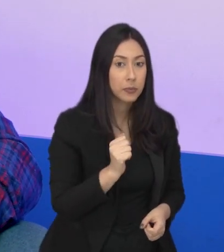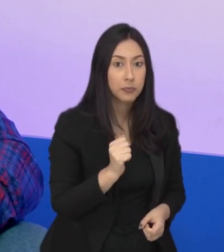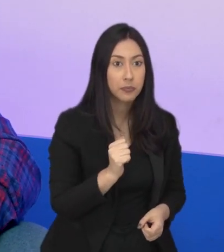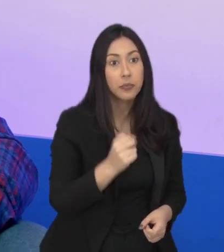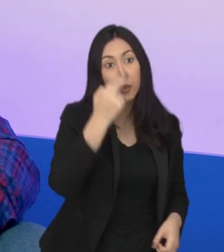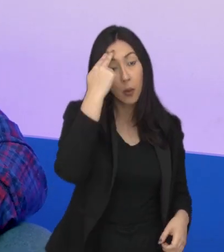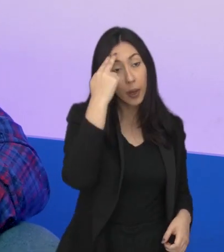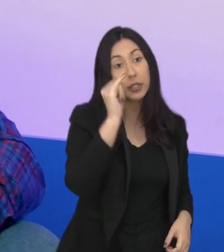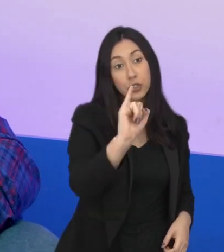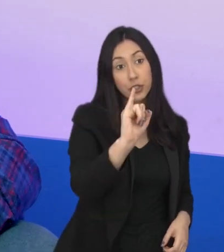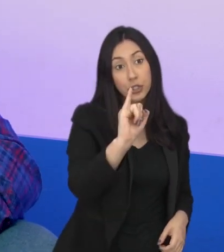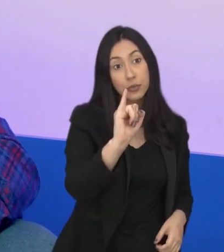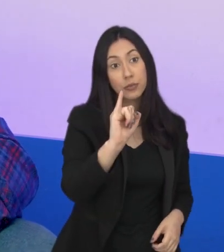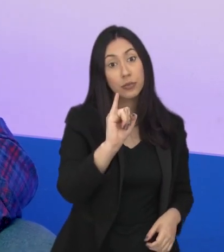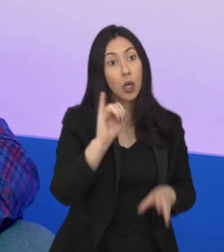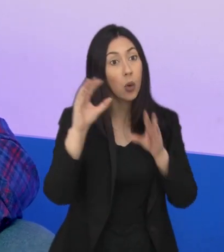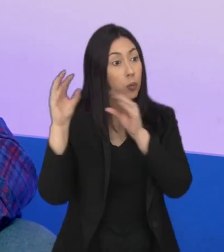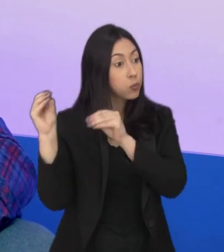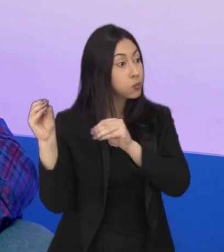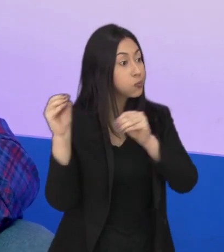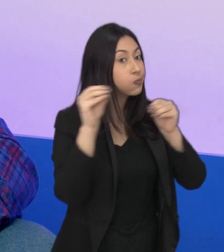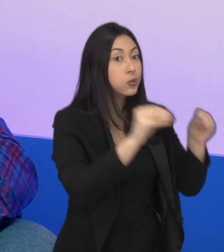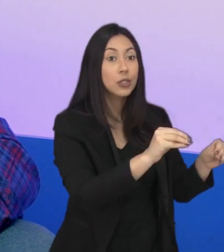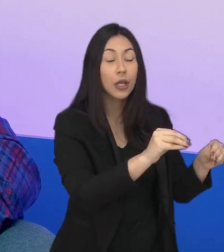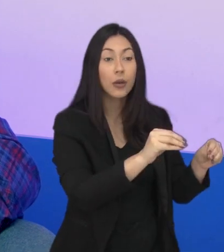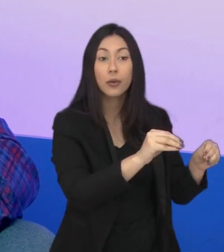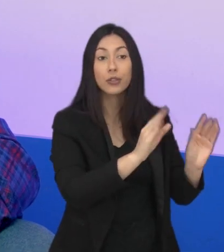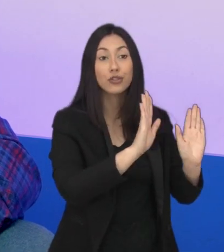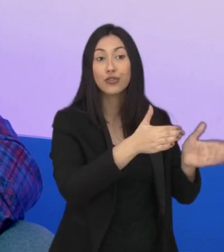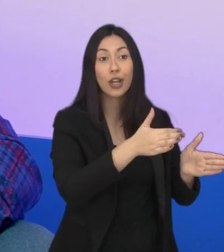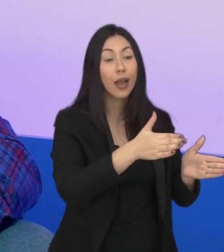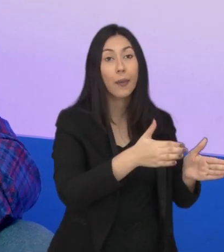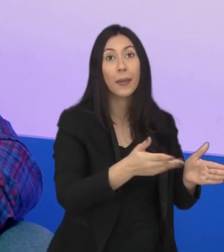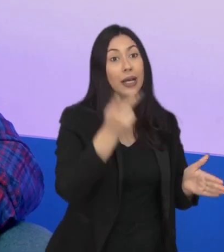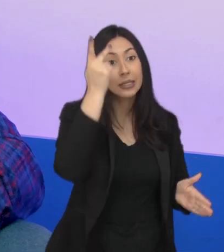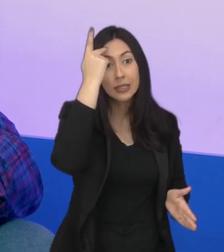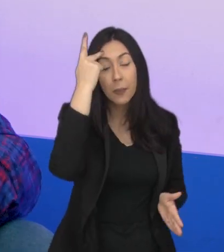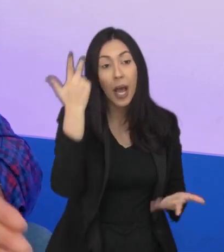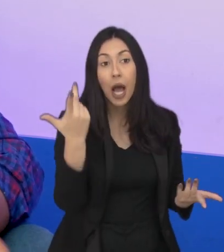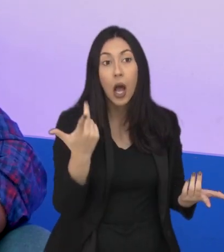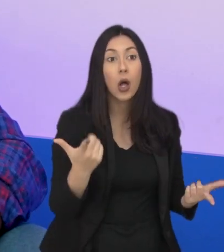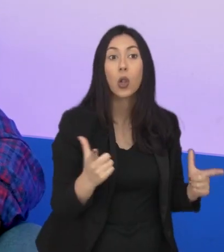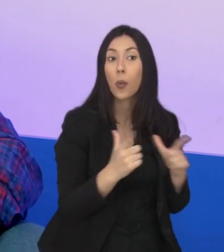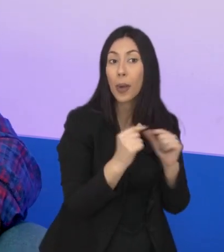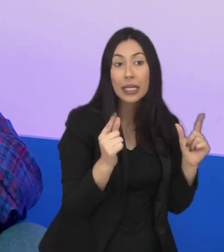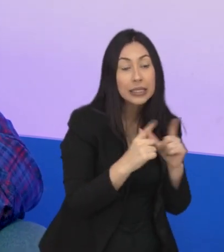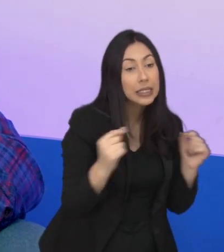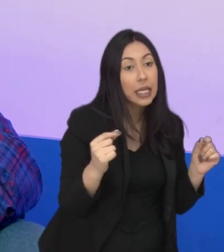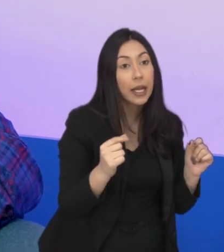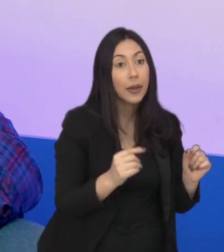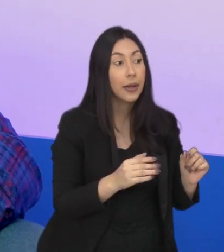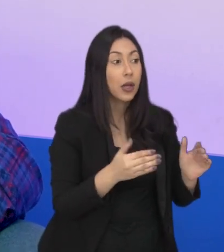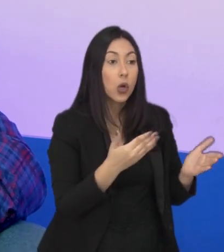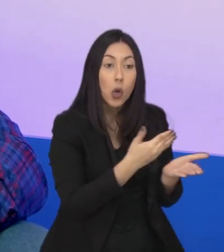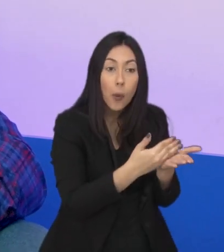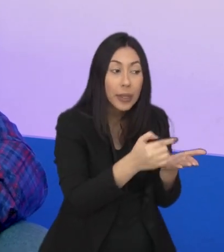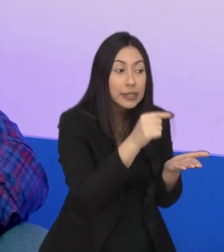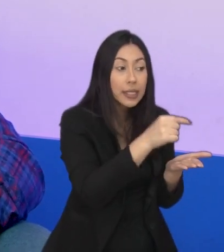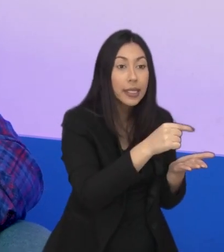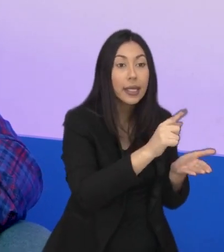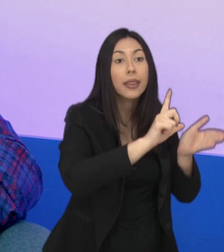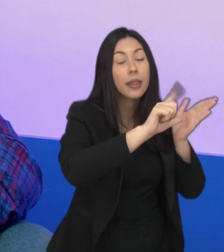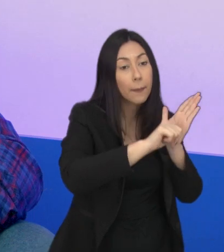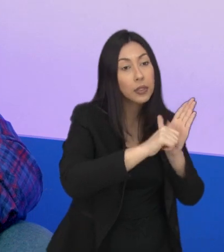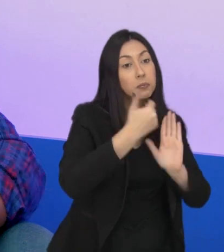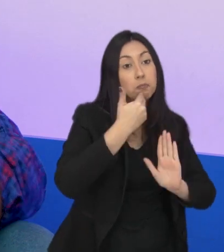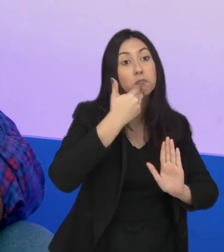do Haiti, né? Eles vieram já diretamente para São Paulo, Brasília, entendeu? Então, às vezes, inicia no estado, mas o processo